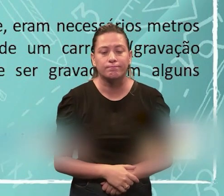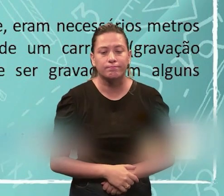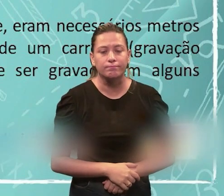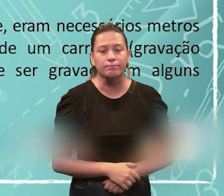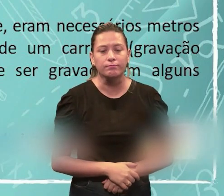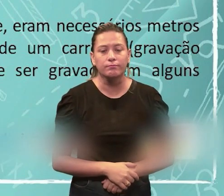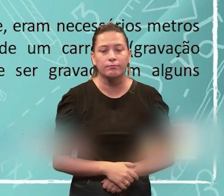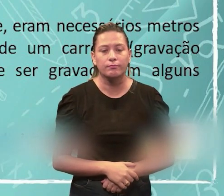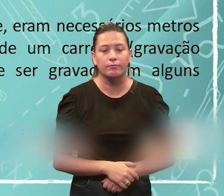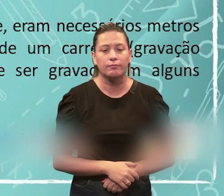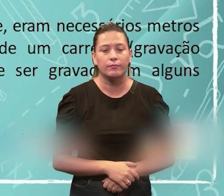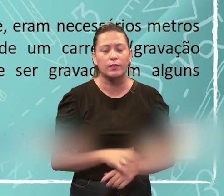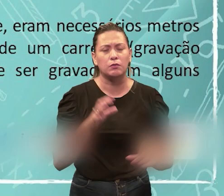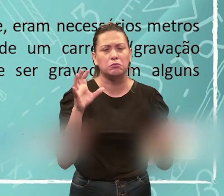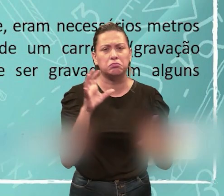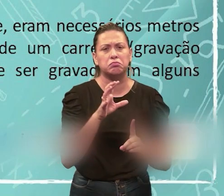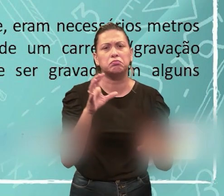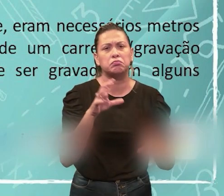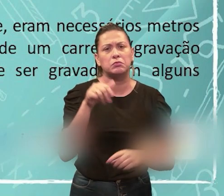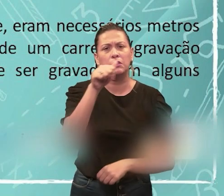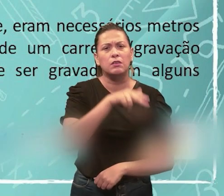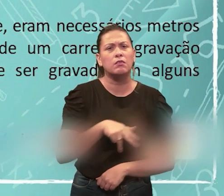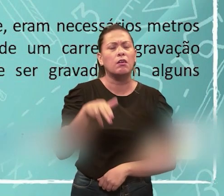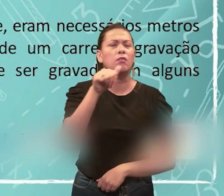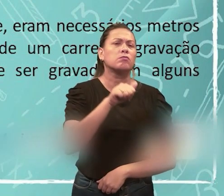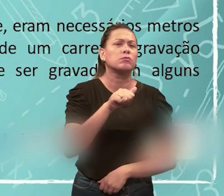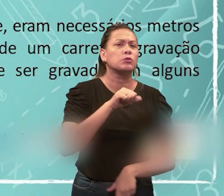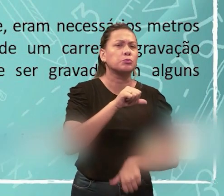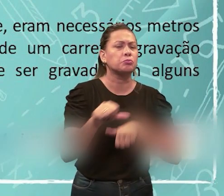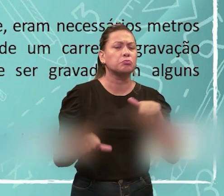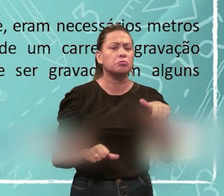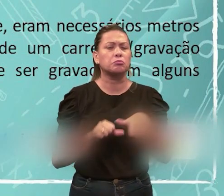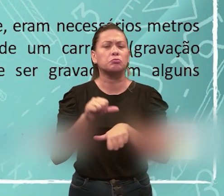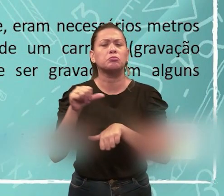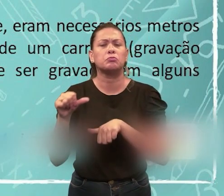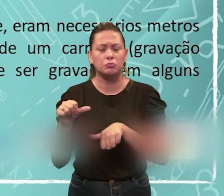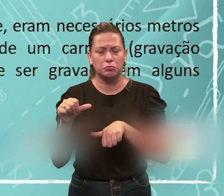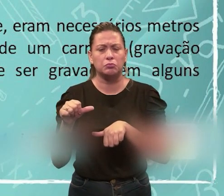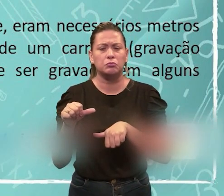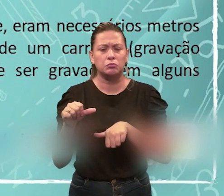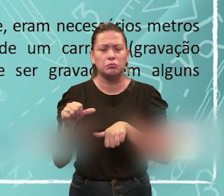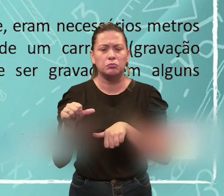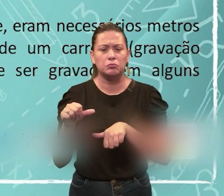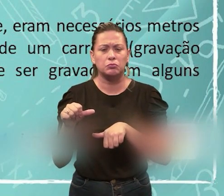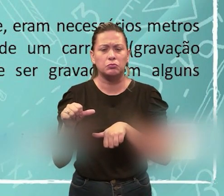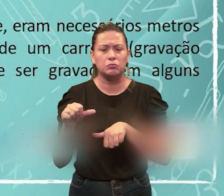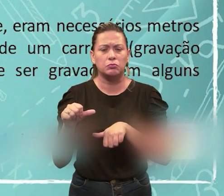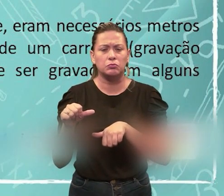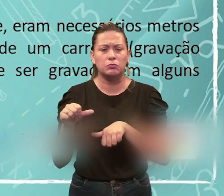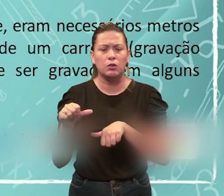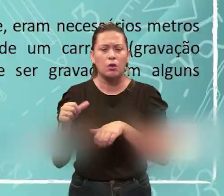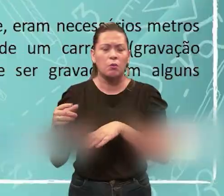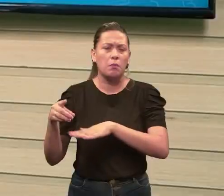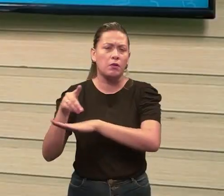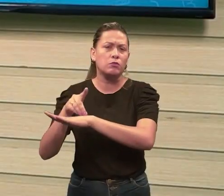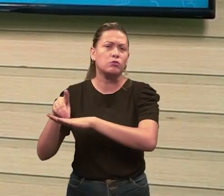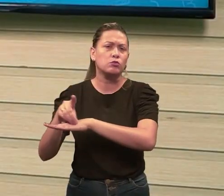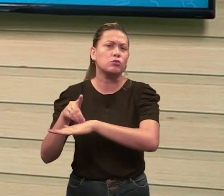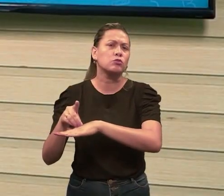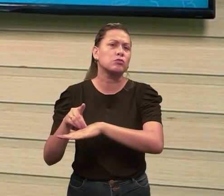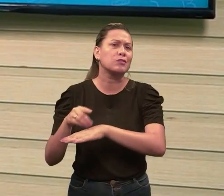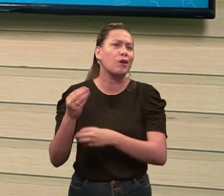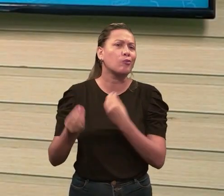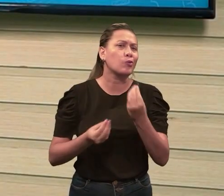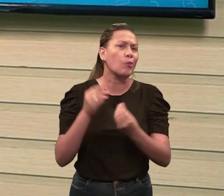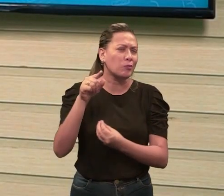transformar um sinal elétrico analógico em um sinal elétrico digital? Como é que a gente faz isso? Vocês